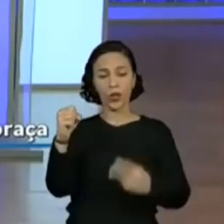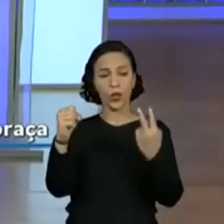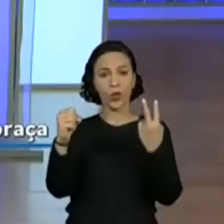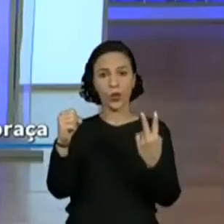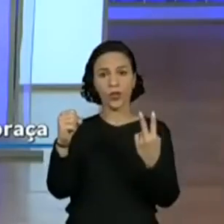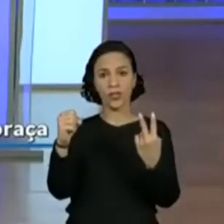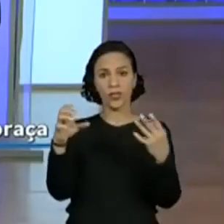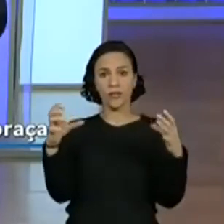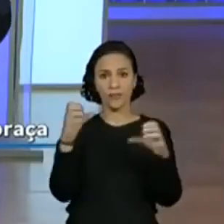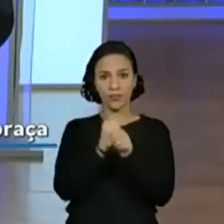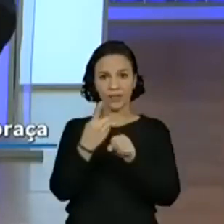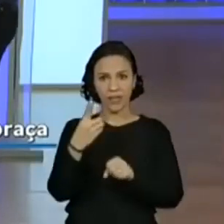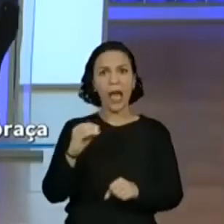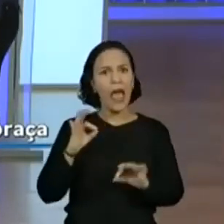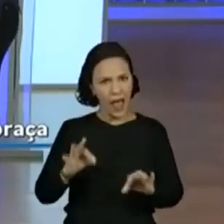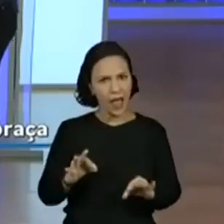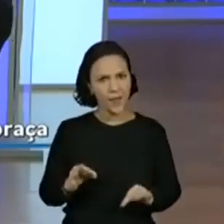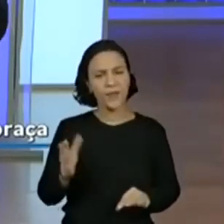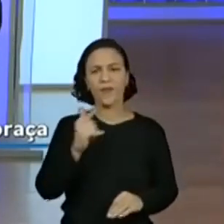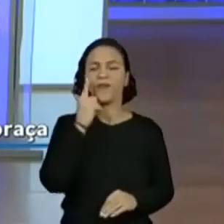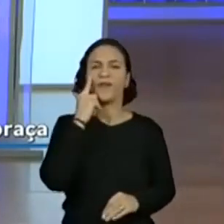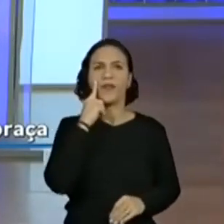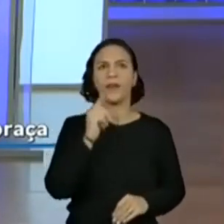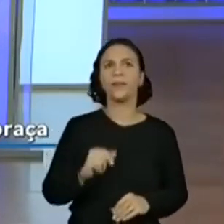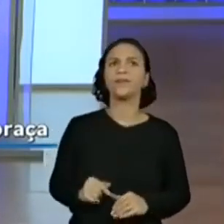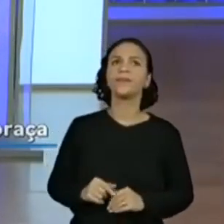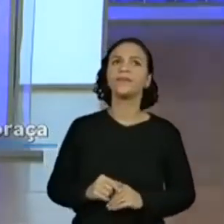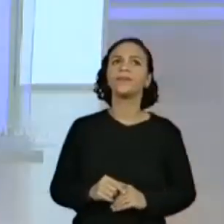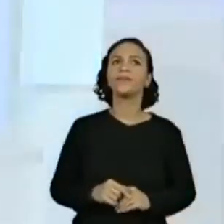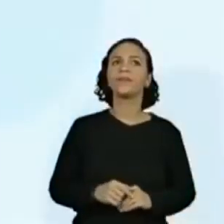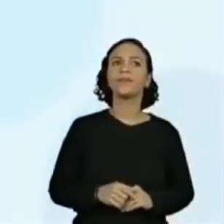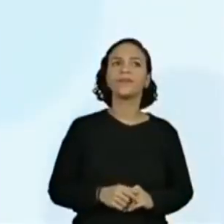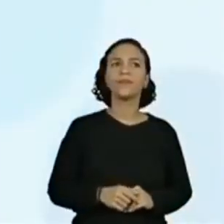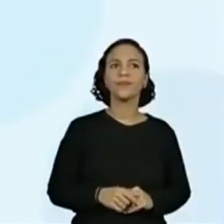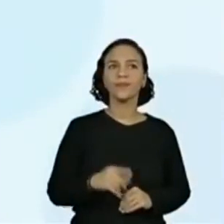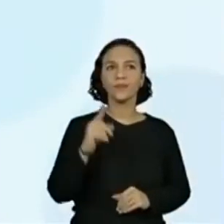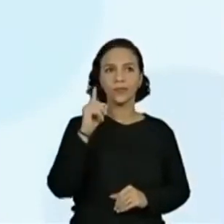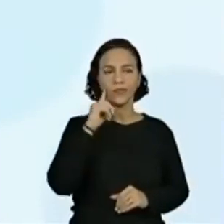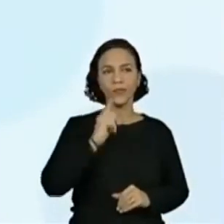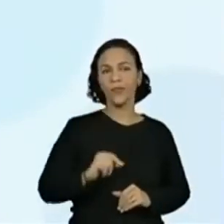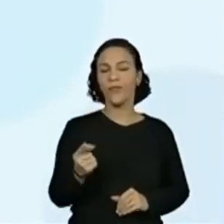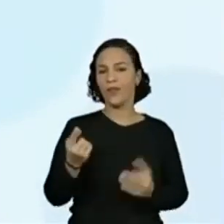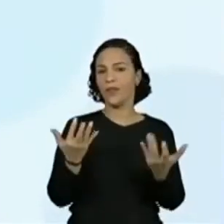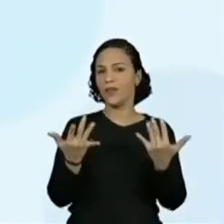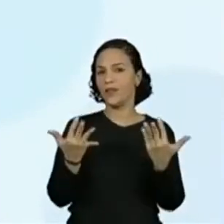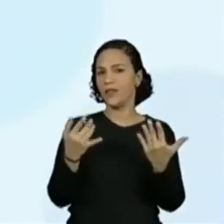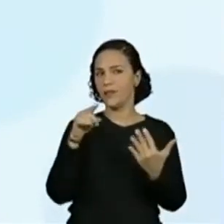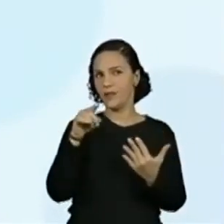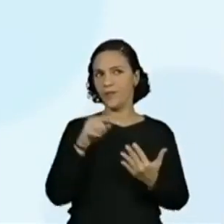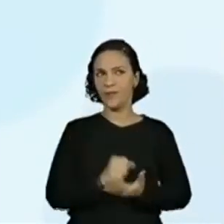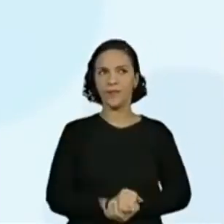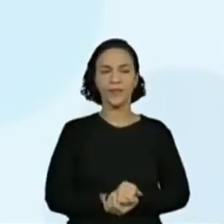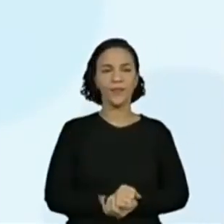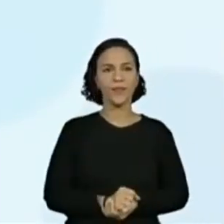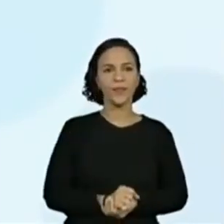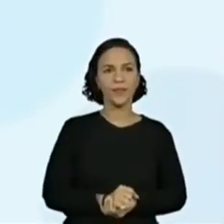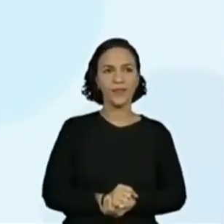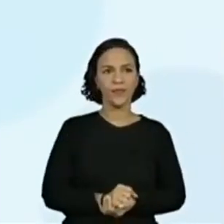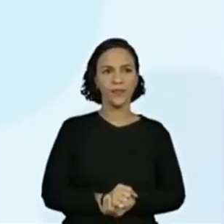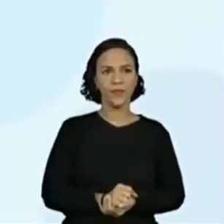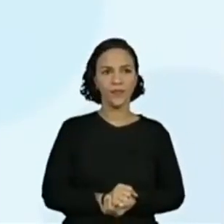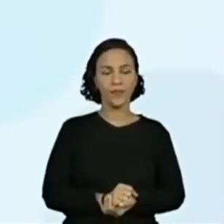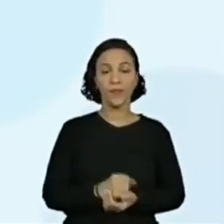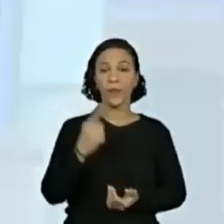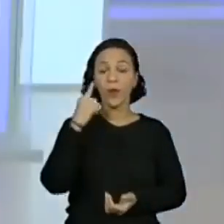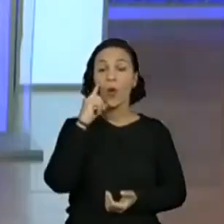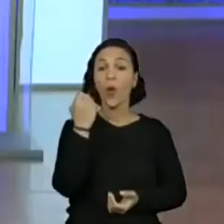Vamos conferir? Vamos. Então, vamos lá. Põe aí para a gente, Joyce. Oito mais 2. Então,